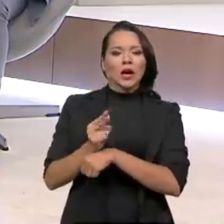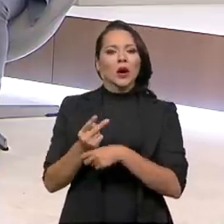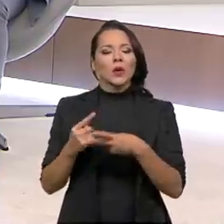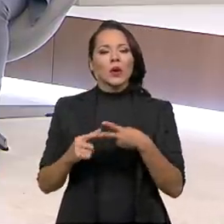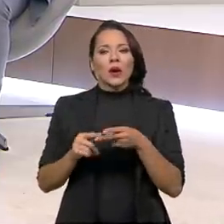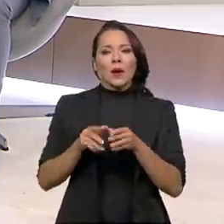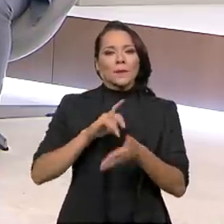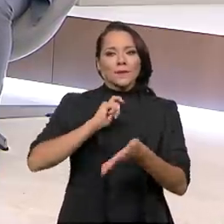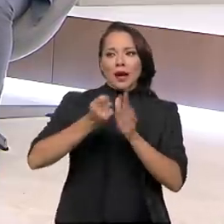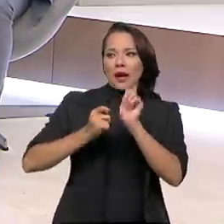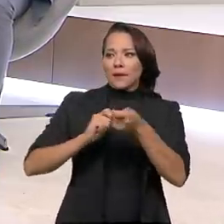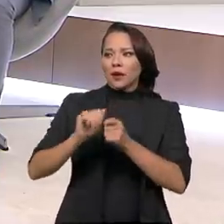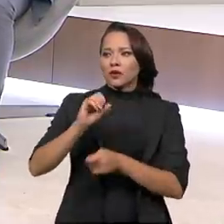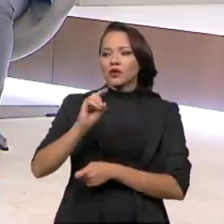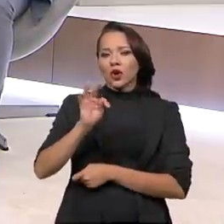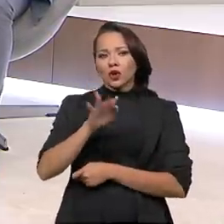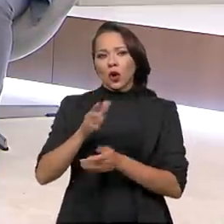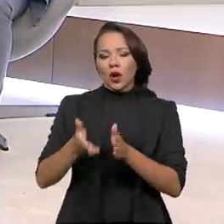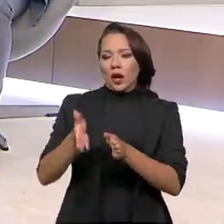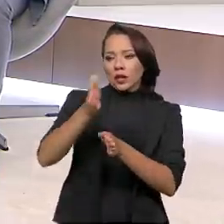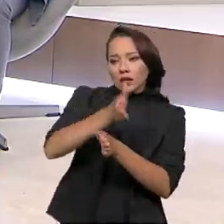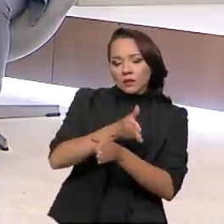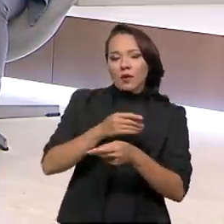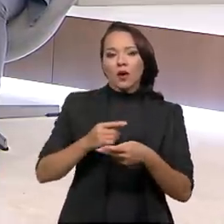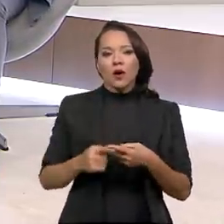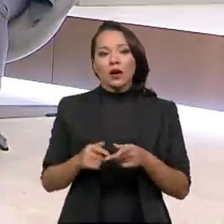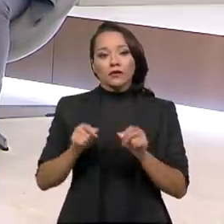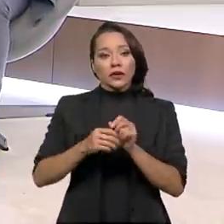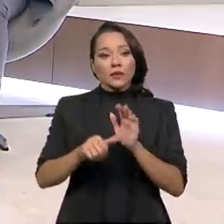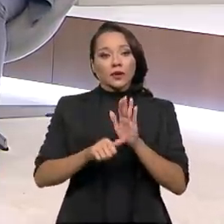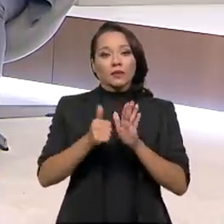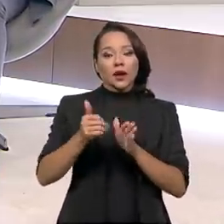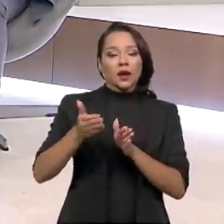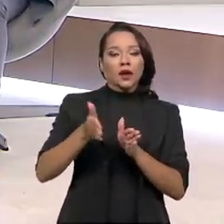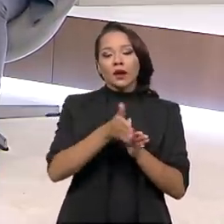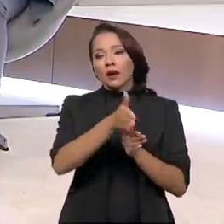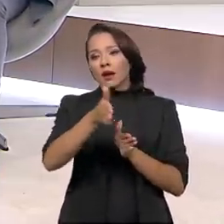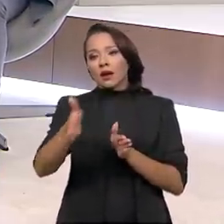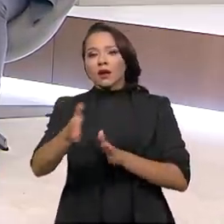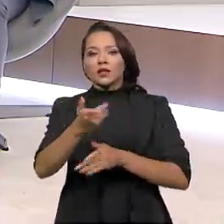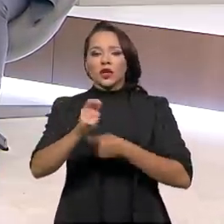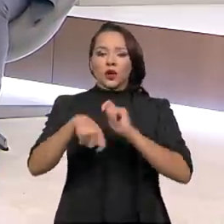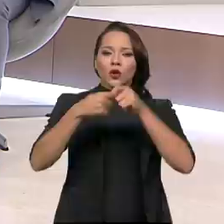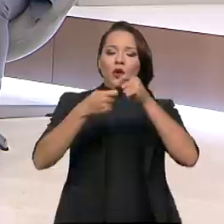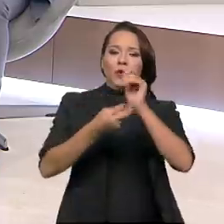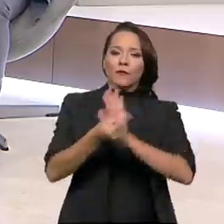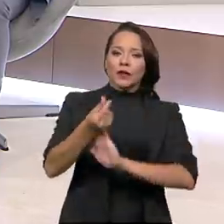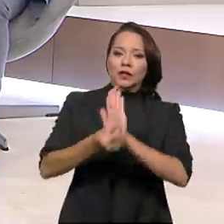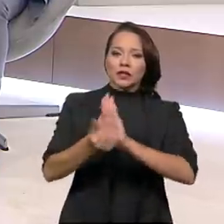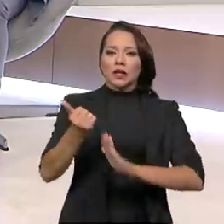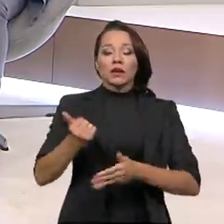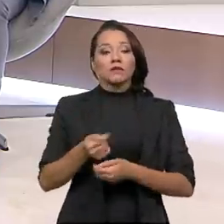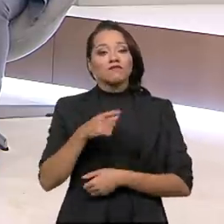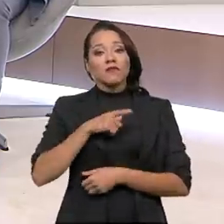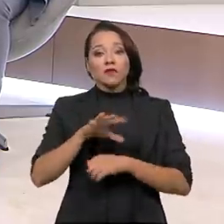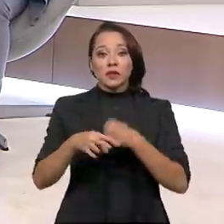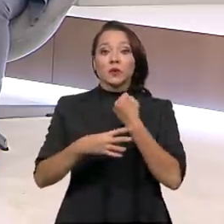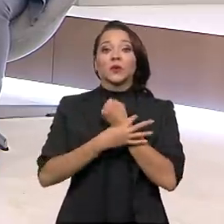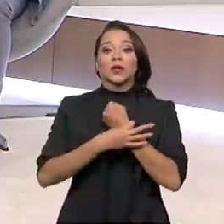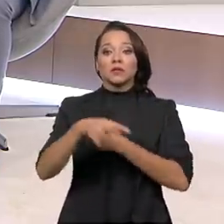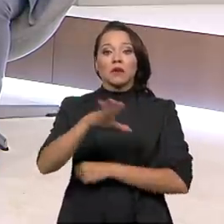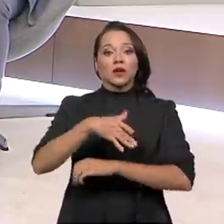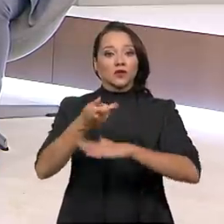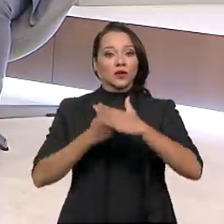postergamos o pagamento de outorga, fizemos a primeira jornada de reequilíbrios econômicos e financeiros. Isso trouxe uma segurança para o